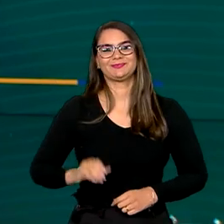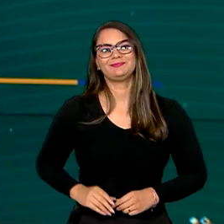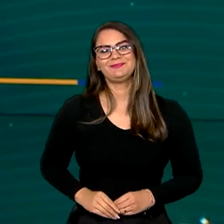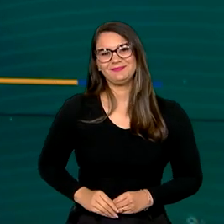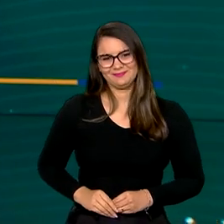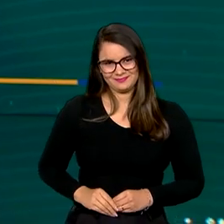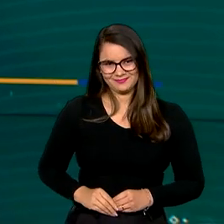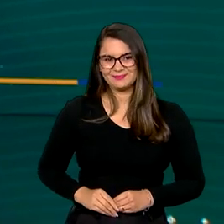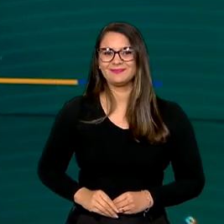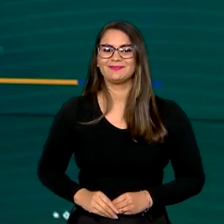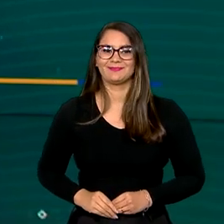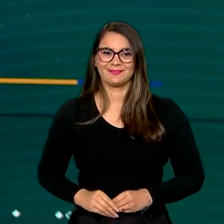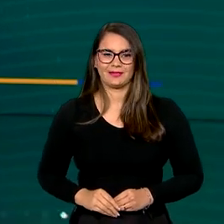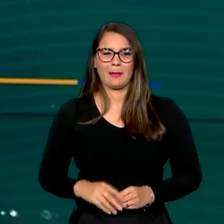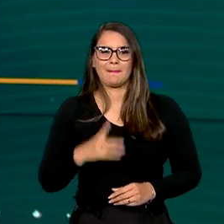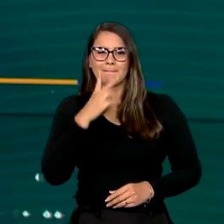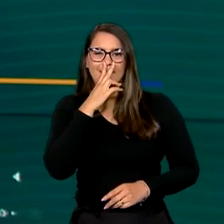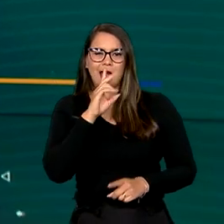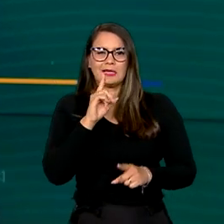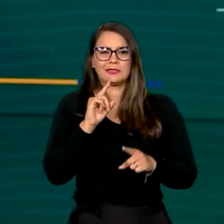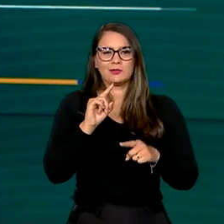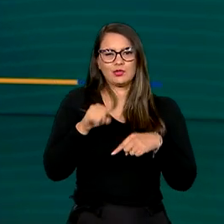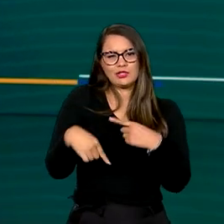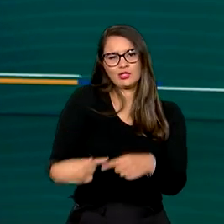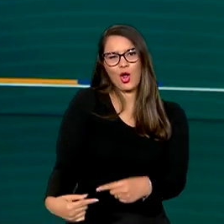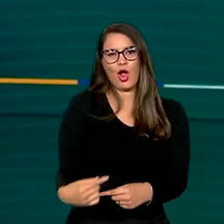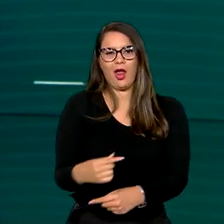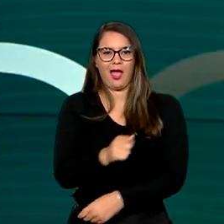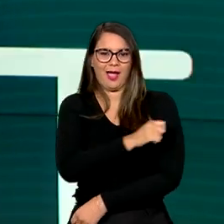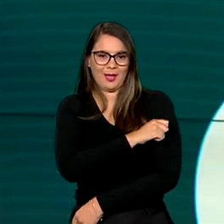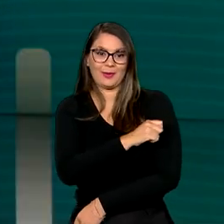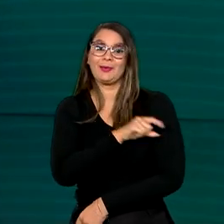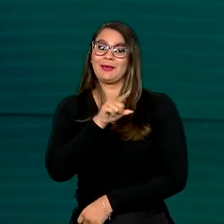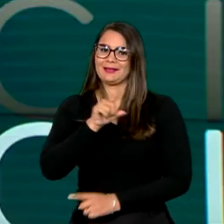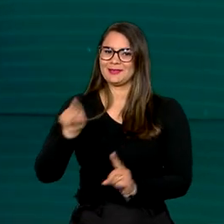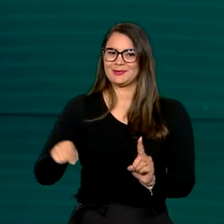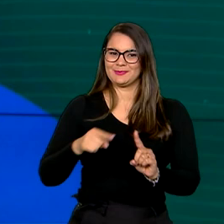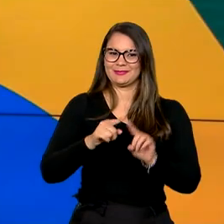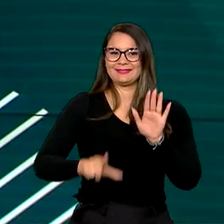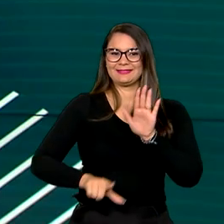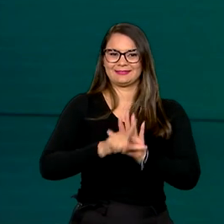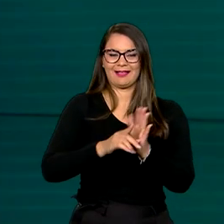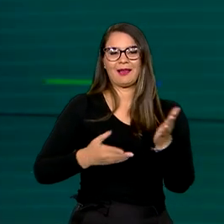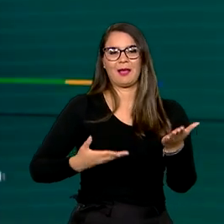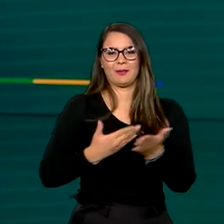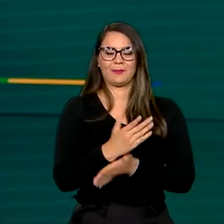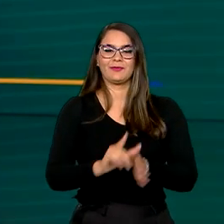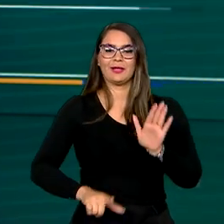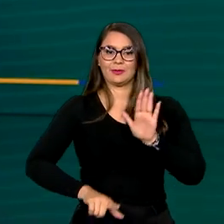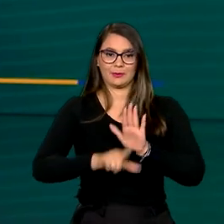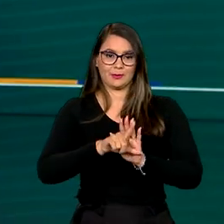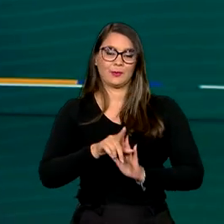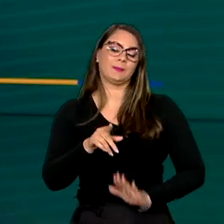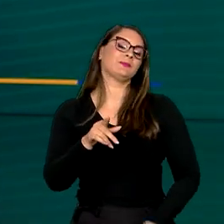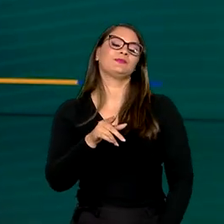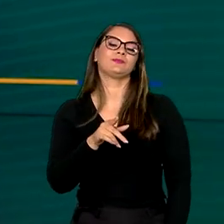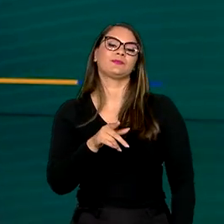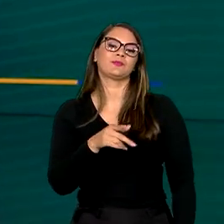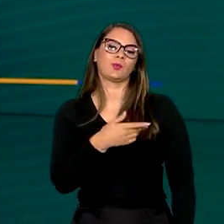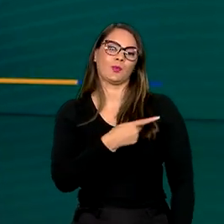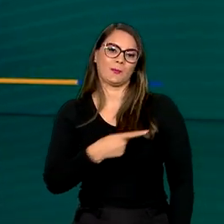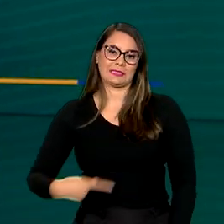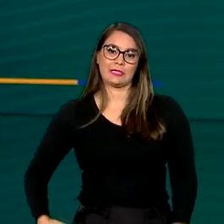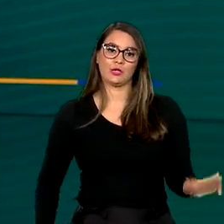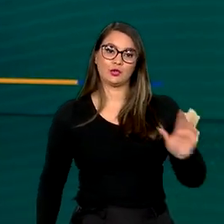Uma espécie de desenrola para os estudantes. Essa é a ideia da lei sancionada pelo presidente Lula, que cria melhores